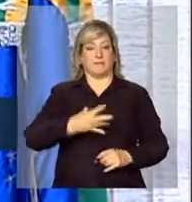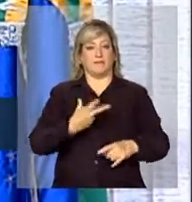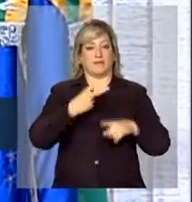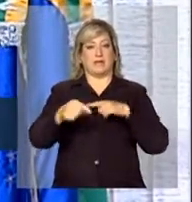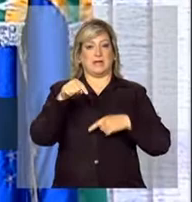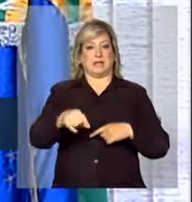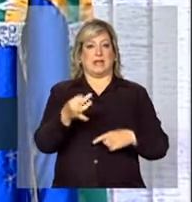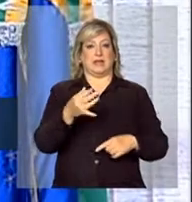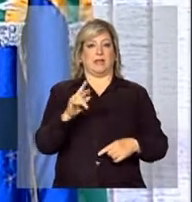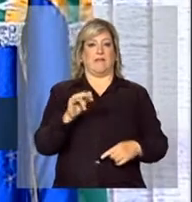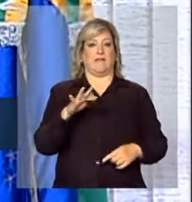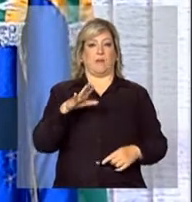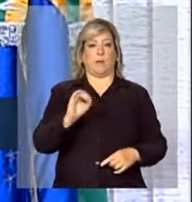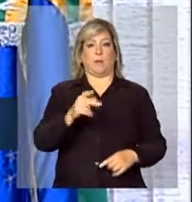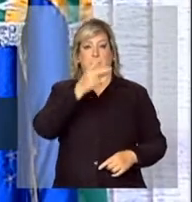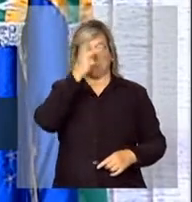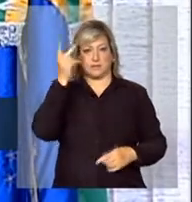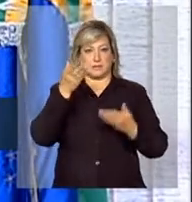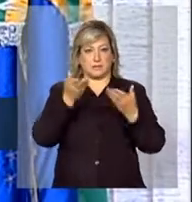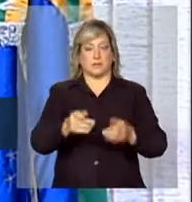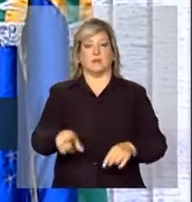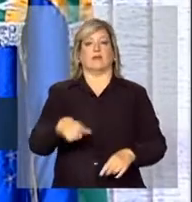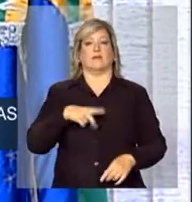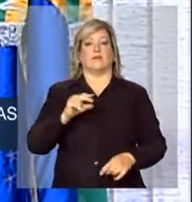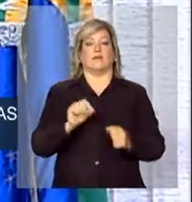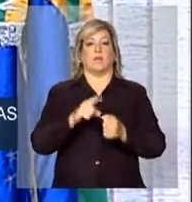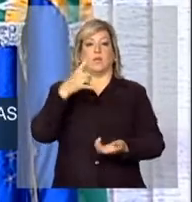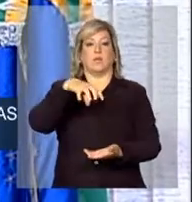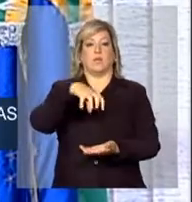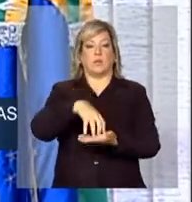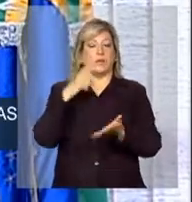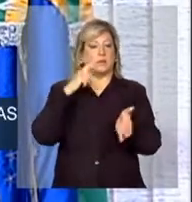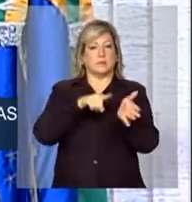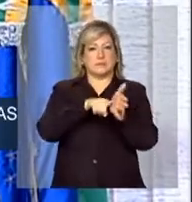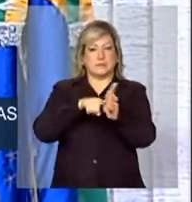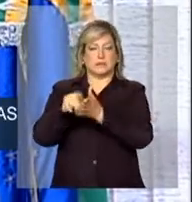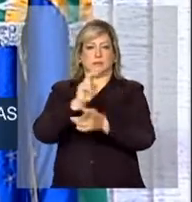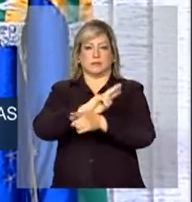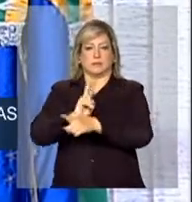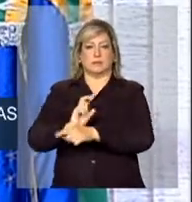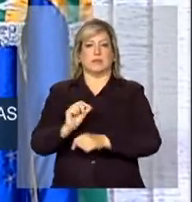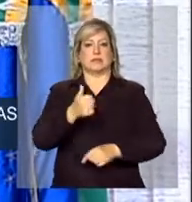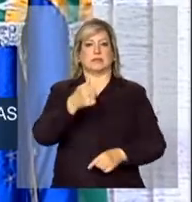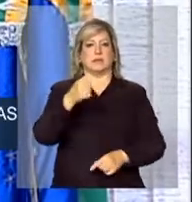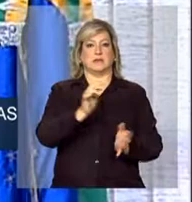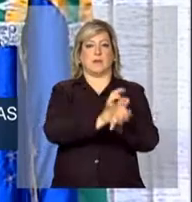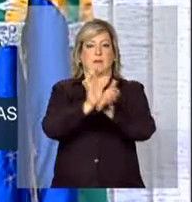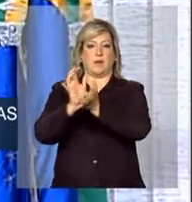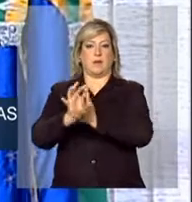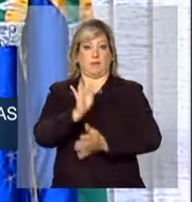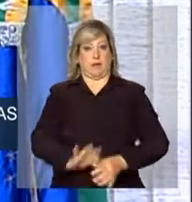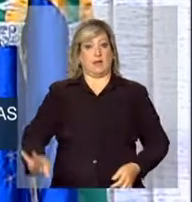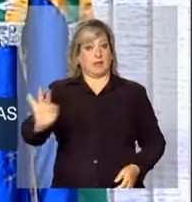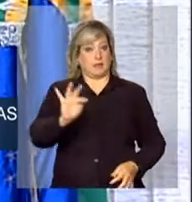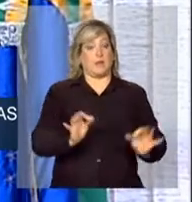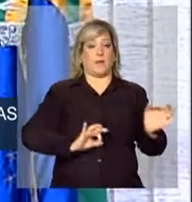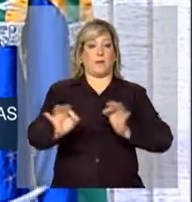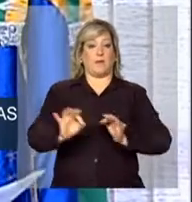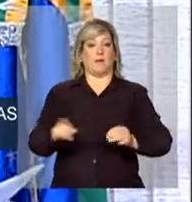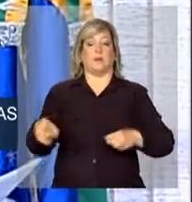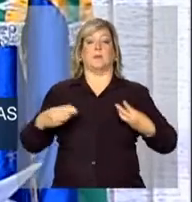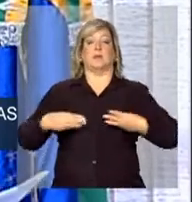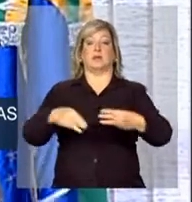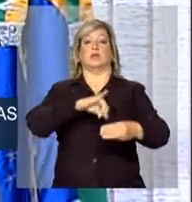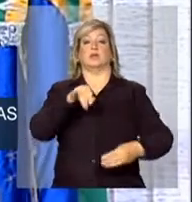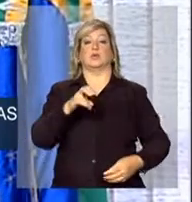criar um grupo de monitoramento e avaliação formado por 17 órgãos federais e coordenado pelo Ministério da